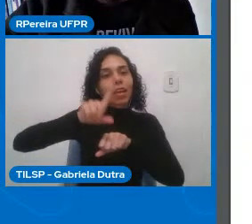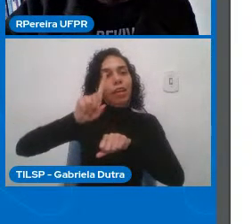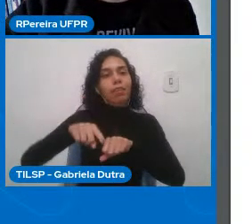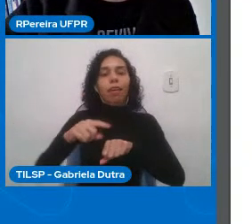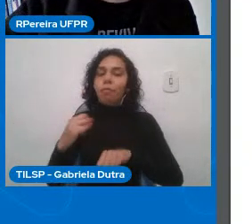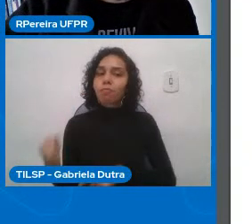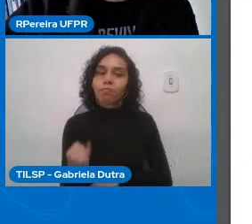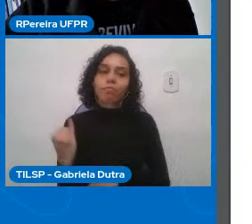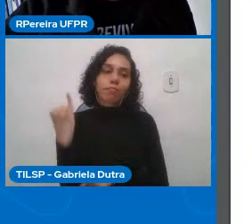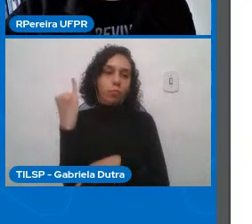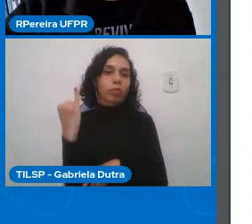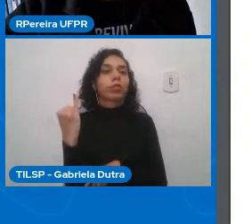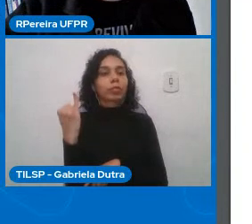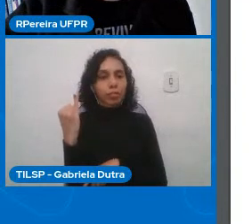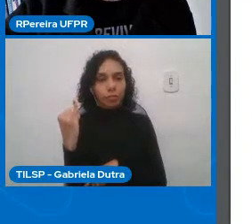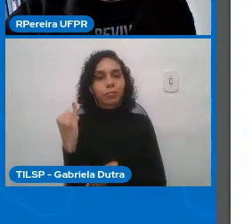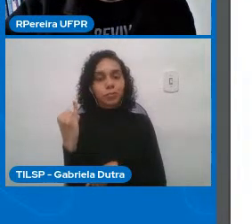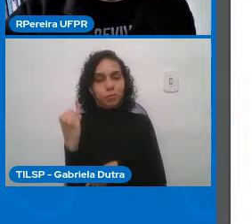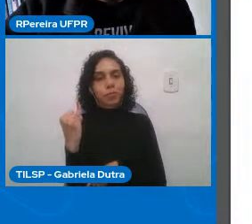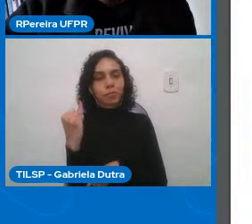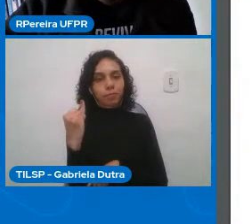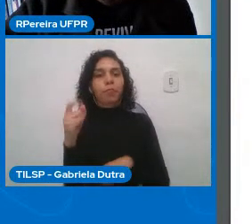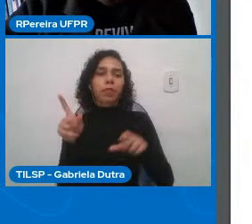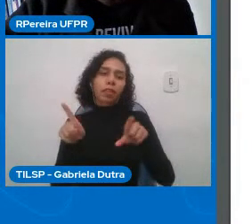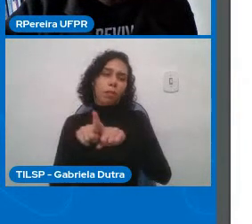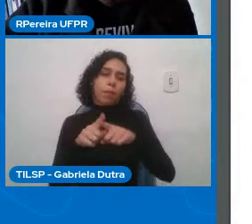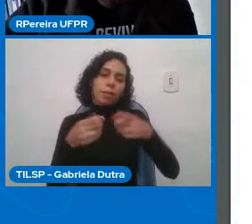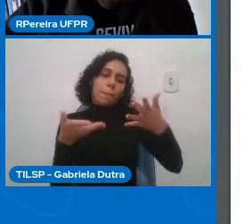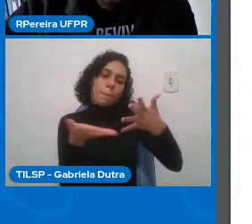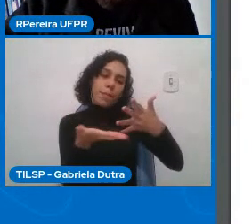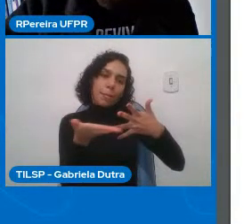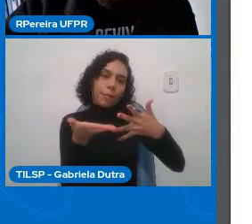teriam uma relação com aspectos desses níveis